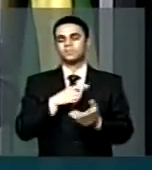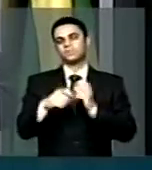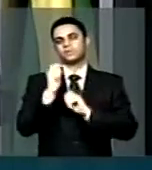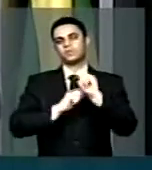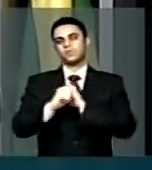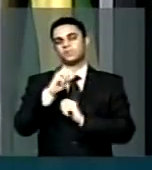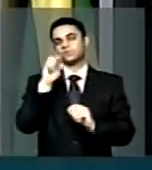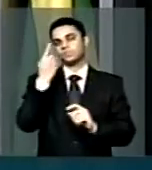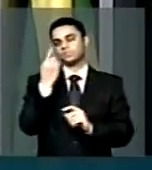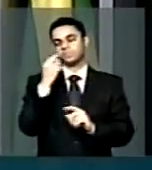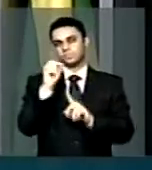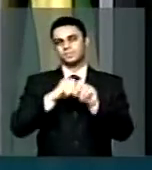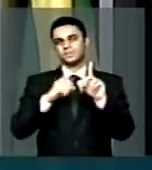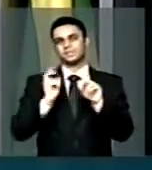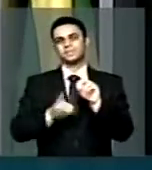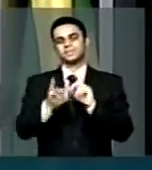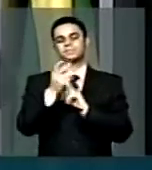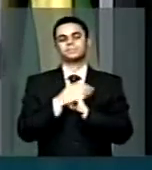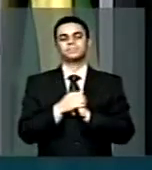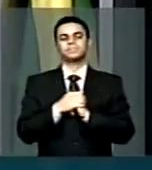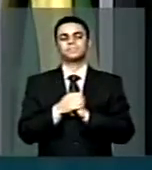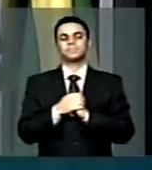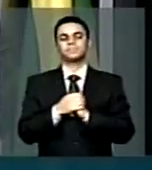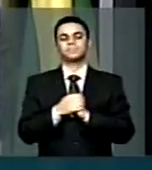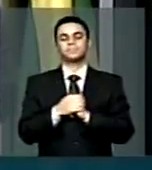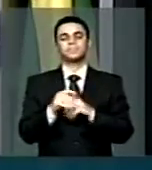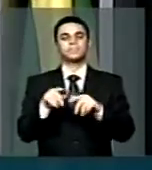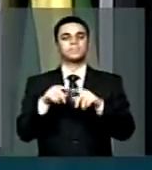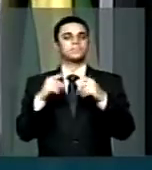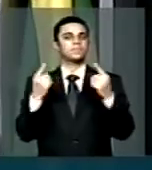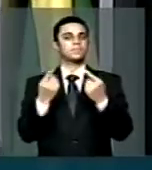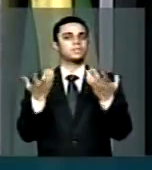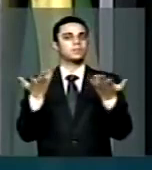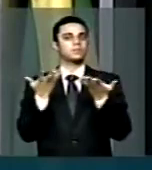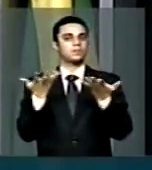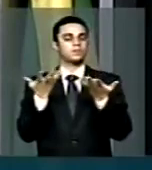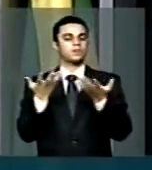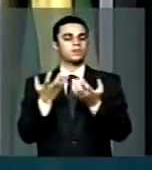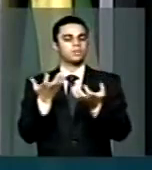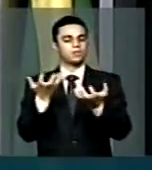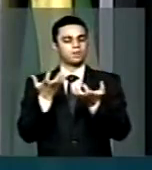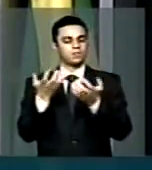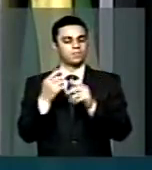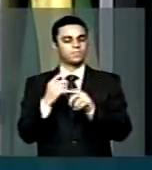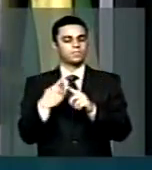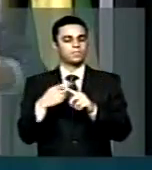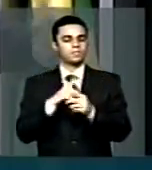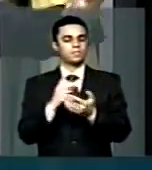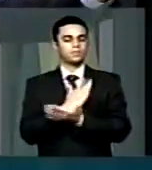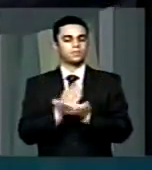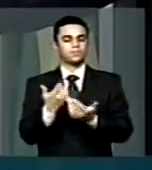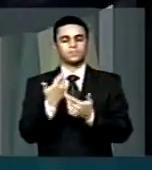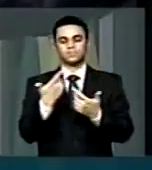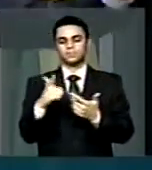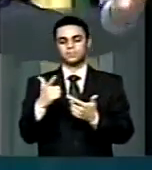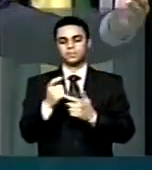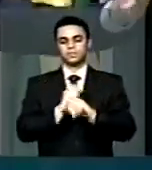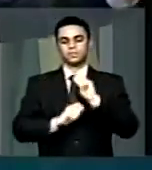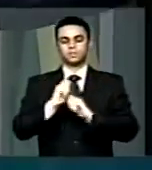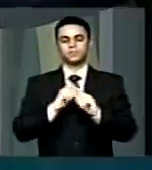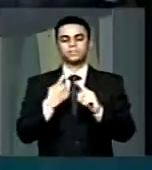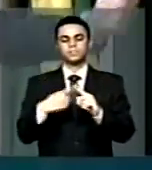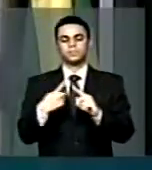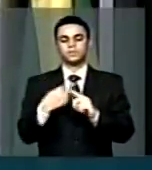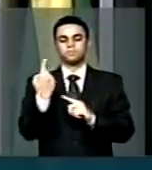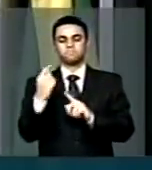mensal. E ele quer agora, tem alguns que não estão por negócio, porque faz um mês,